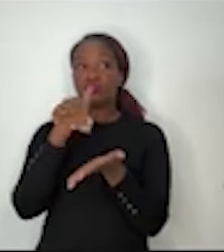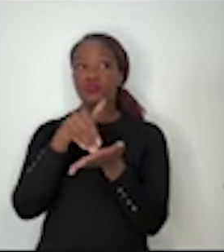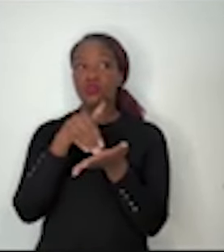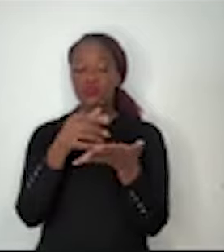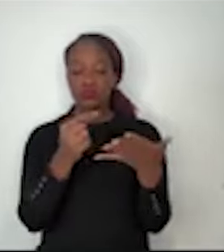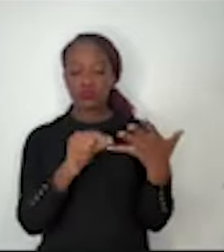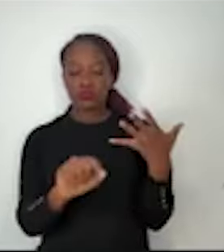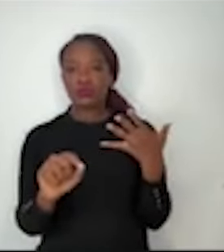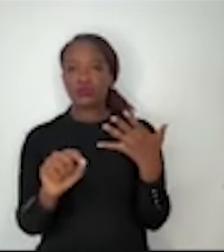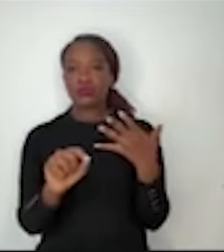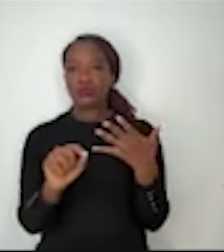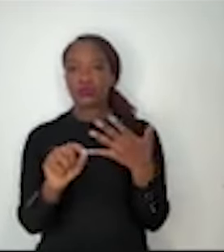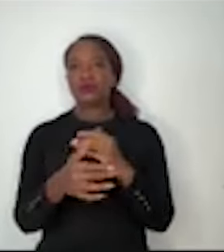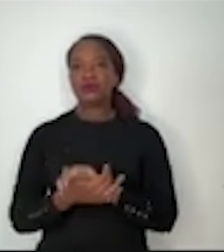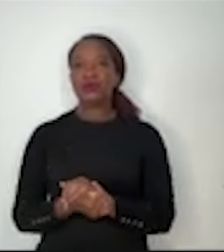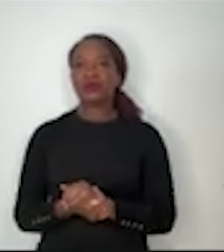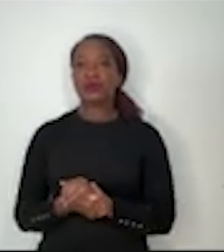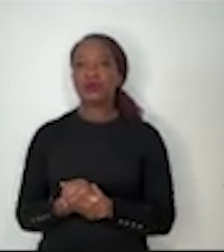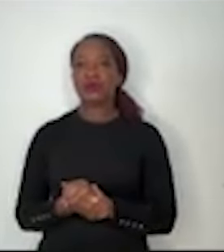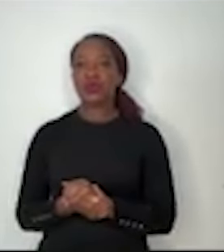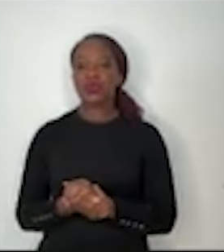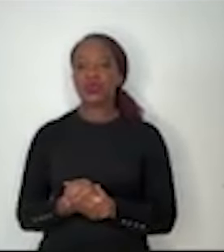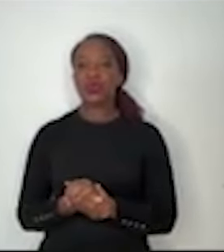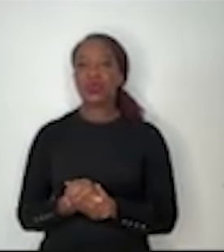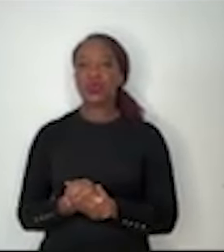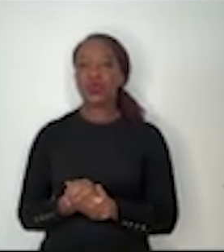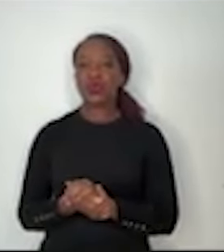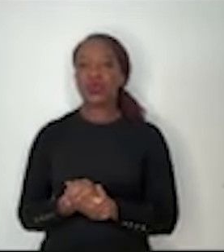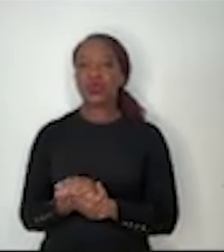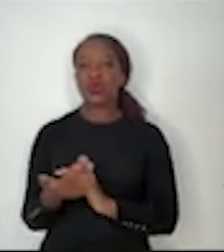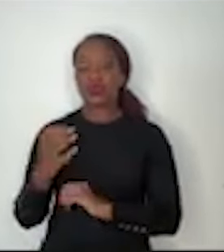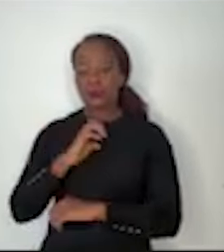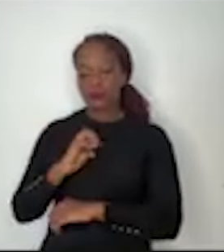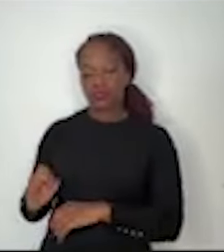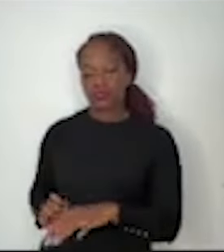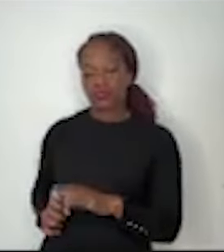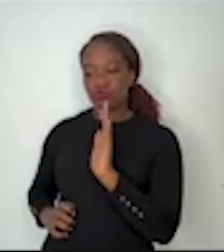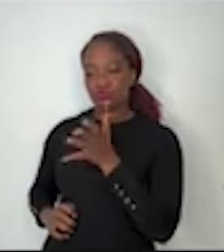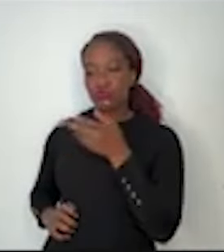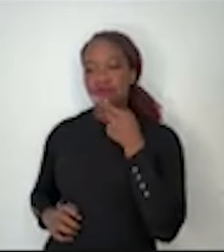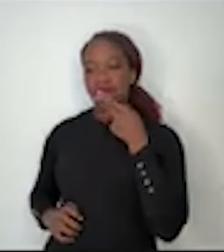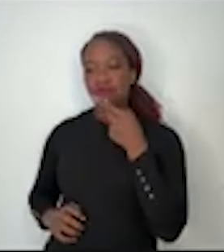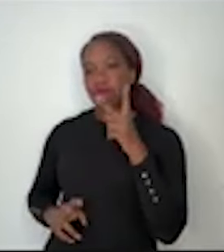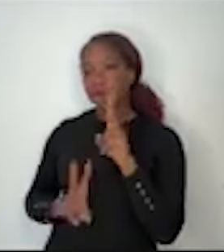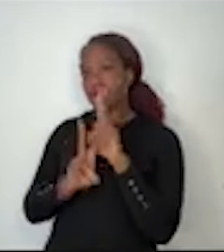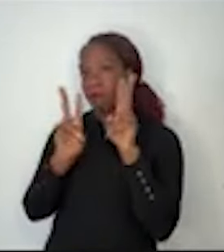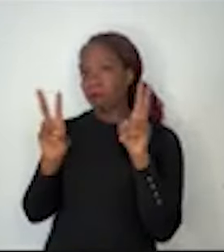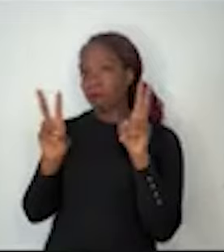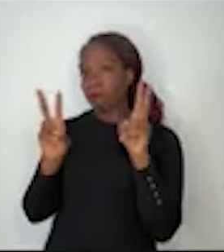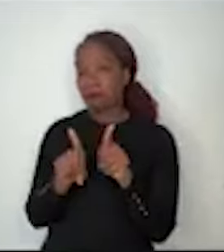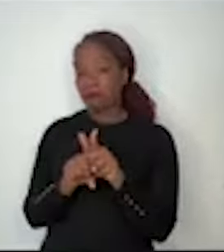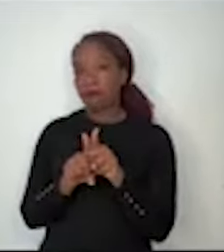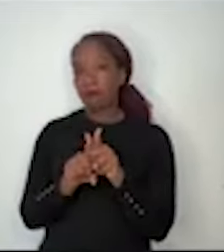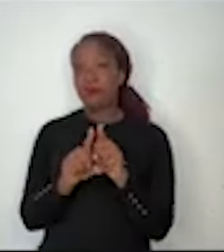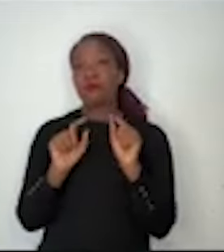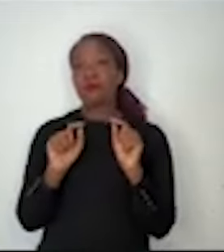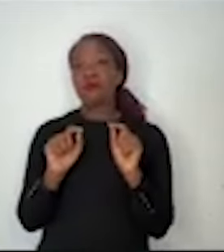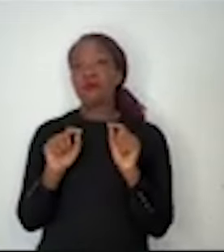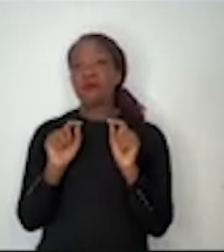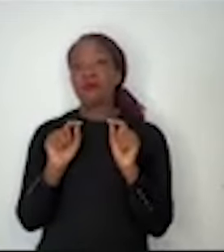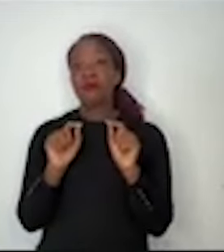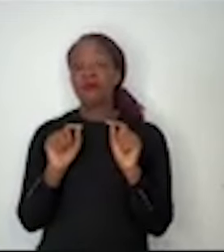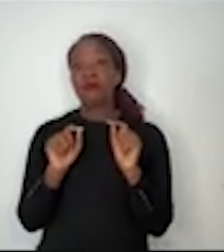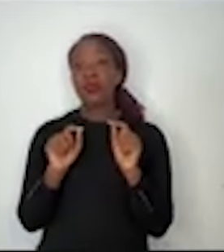nossa agenda, e o embaixador patriota já fez menção a esse tema, eu quero me referir à questão da